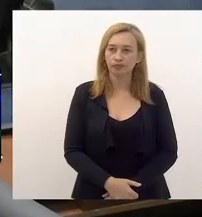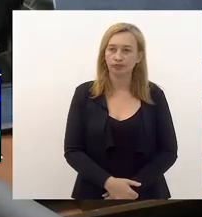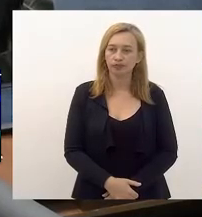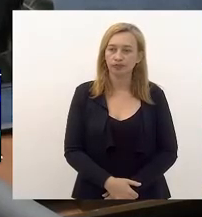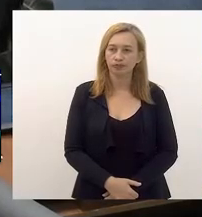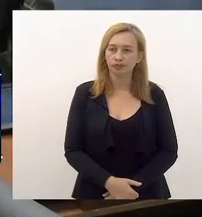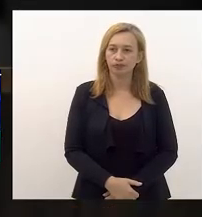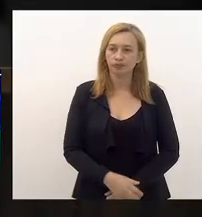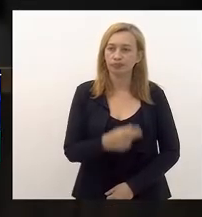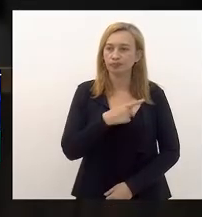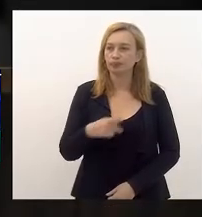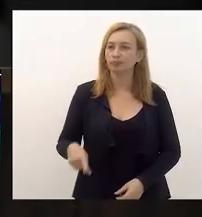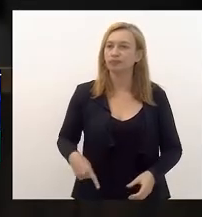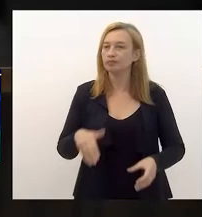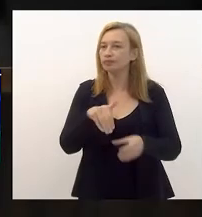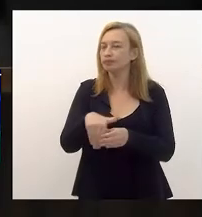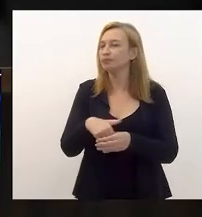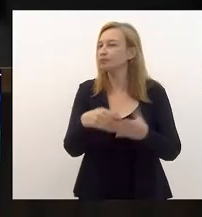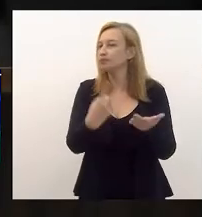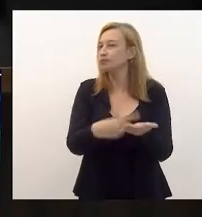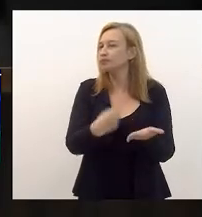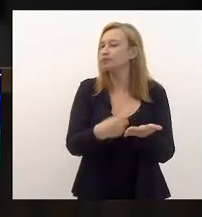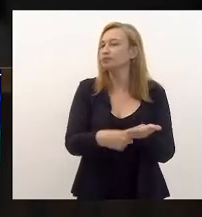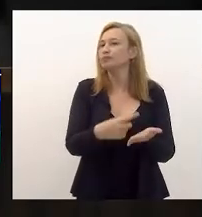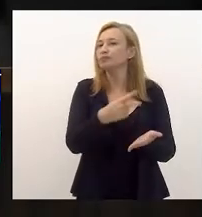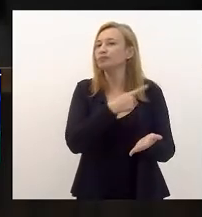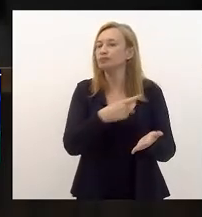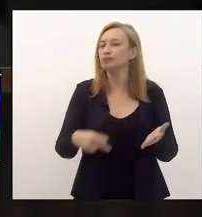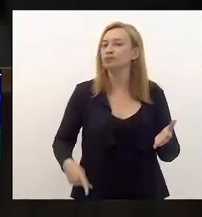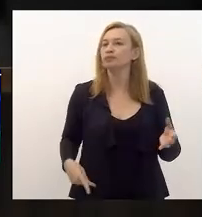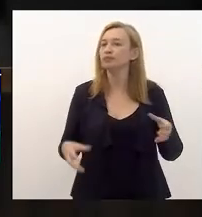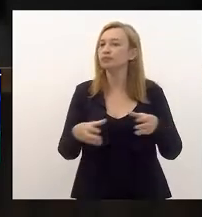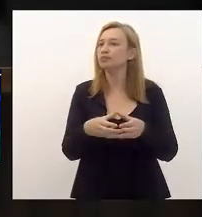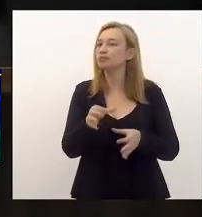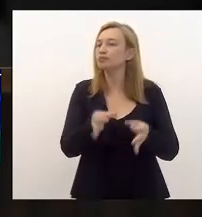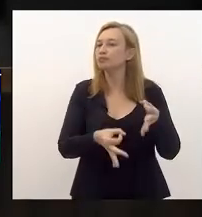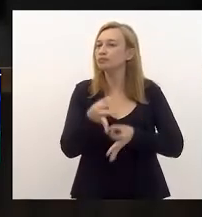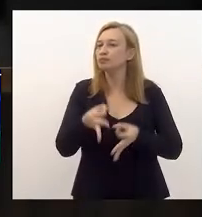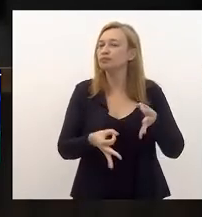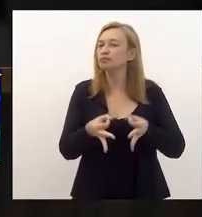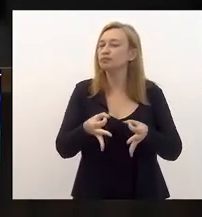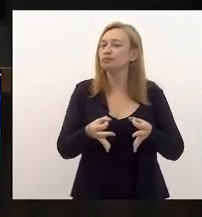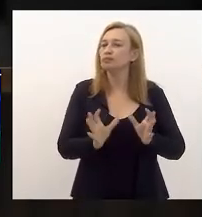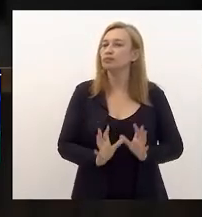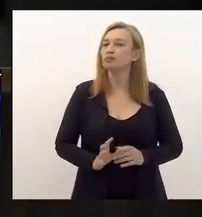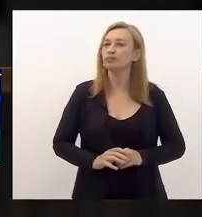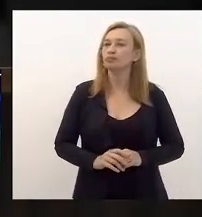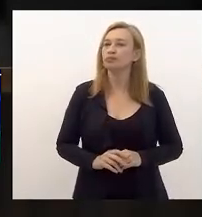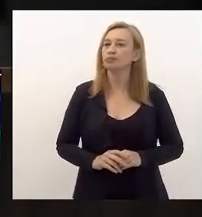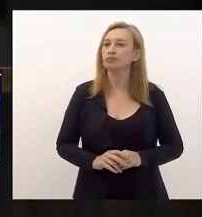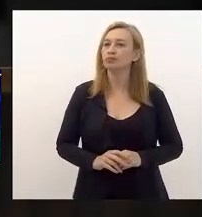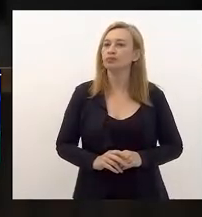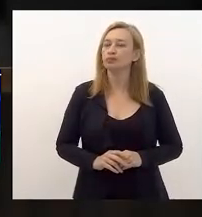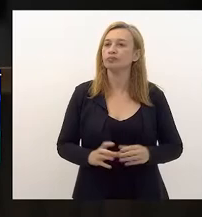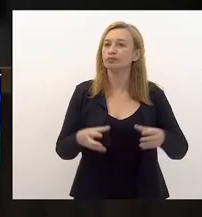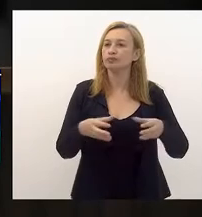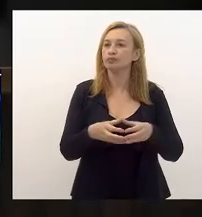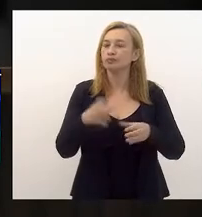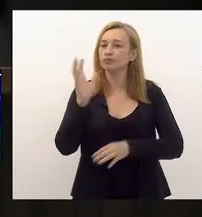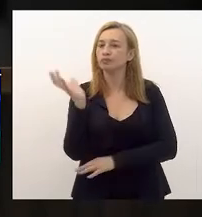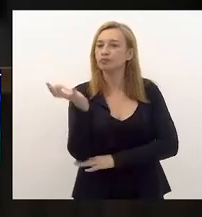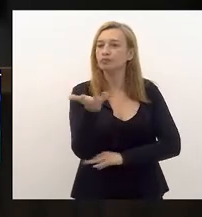A presidência vai votar, combinado com o presidente da Comissão de Constituição e Justiça. O parecer da comissão de meio ambiente.